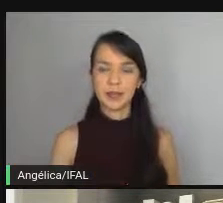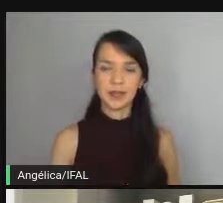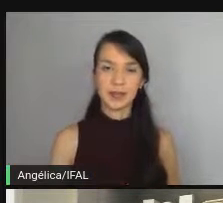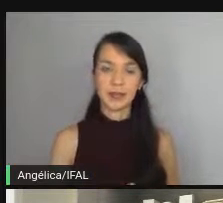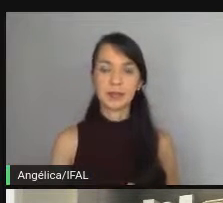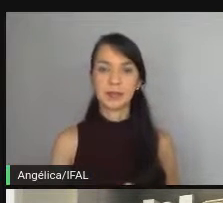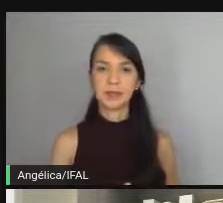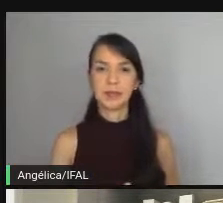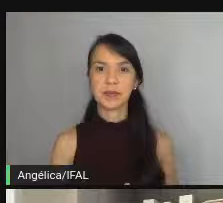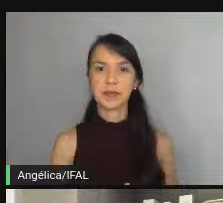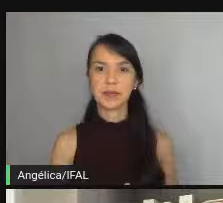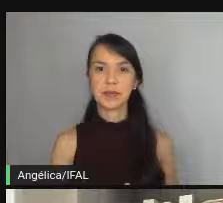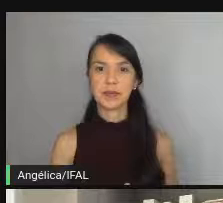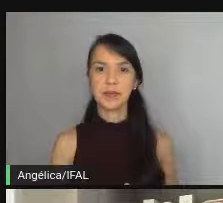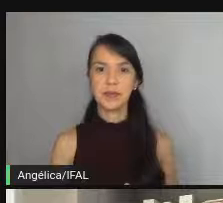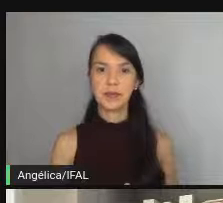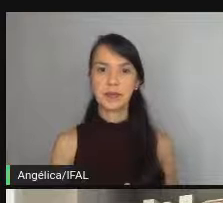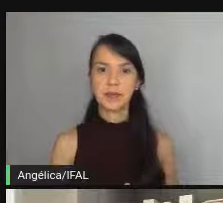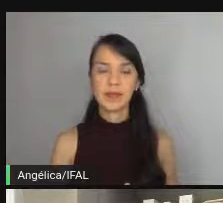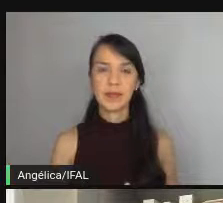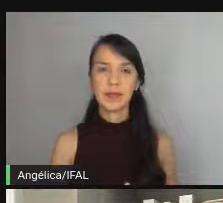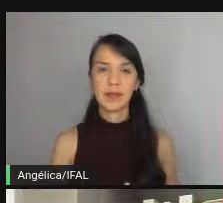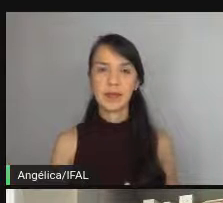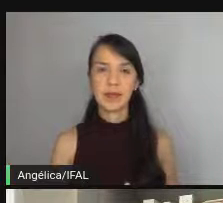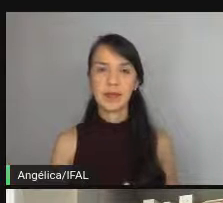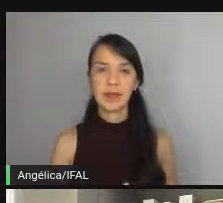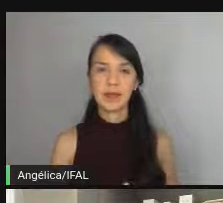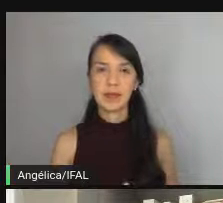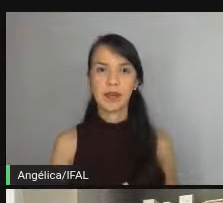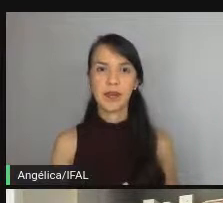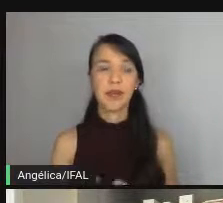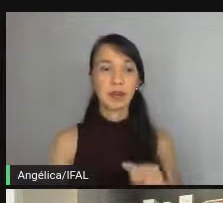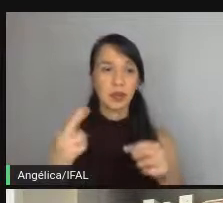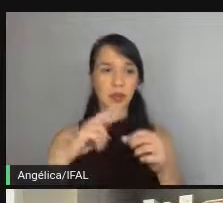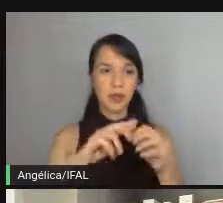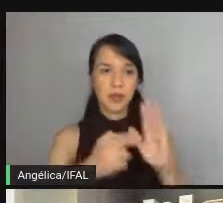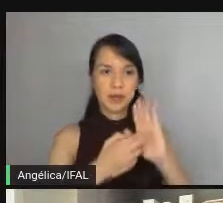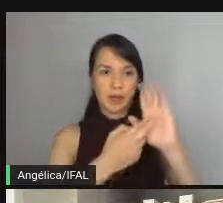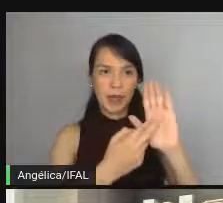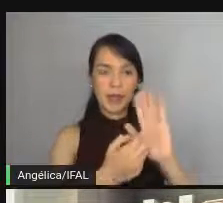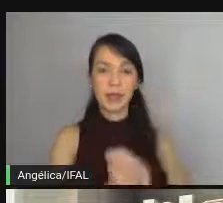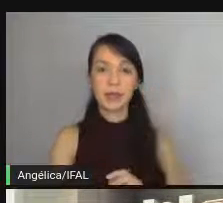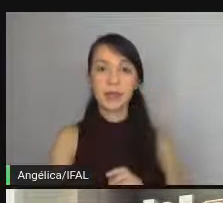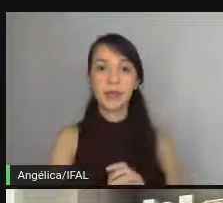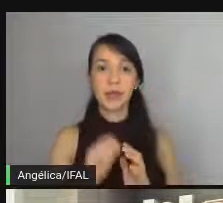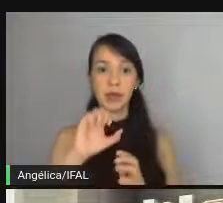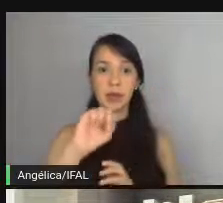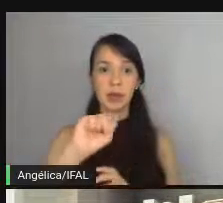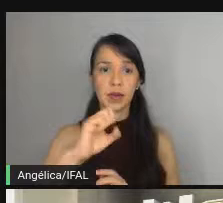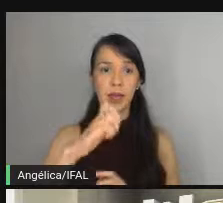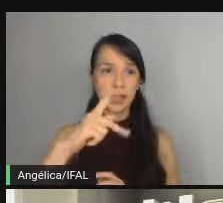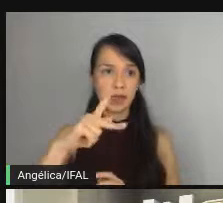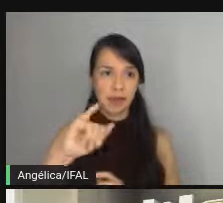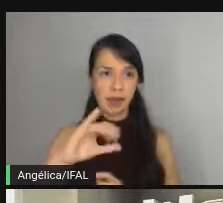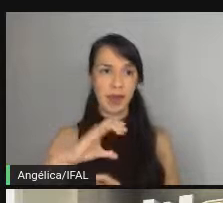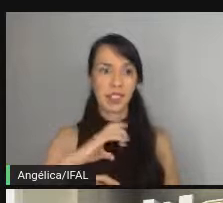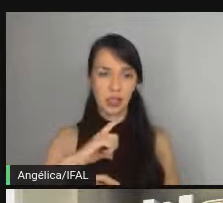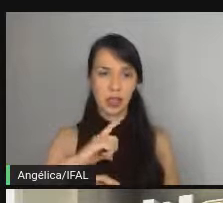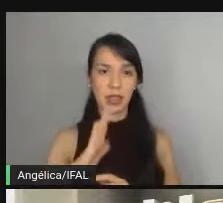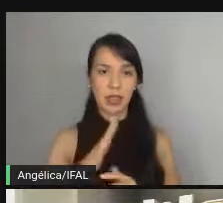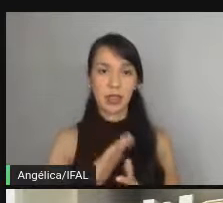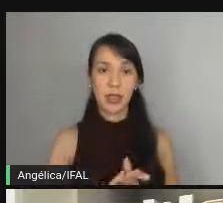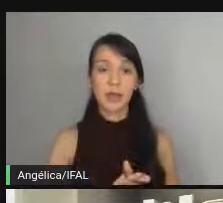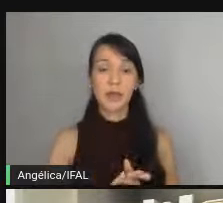Bom, então, deixa eu voltar aqui para a apresentação. A spec a gente já tem, então,